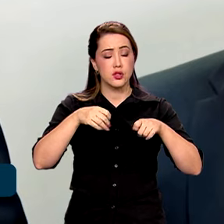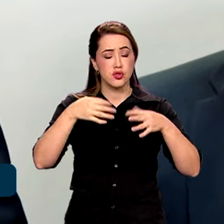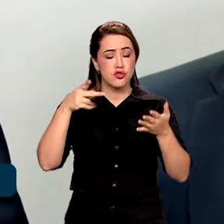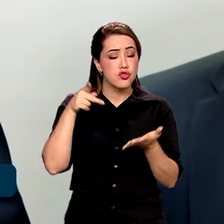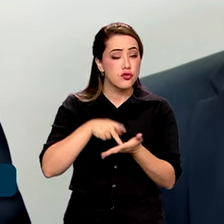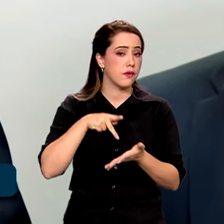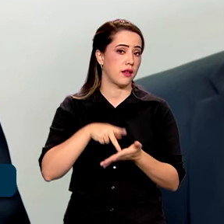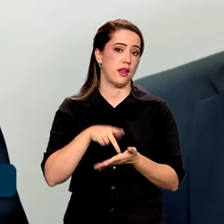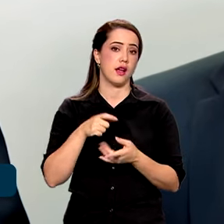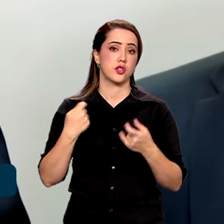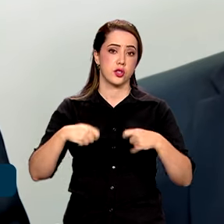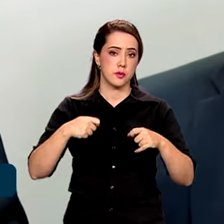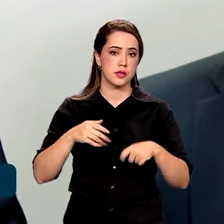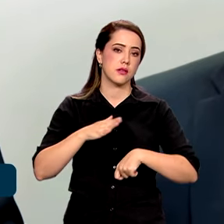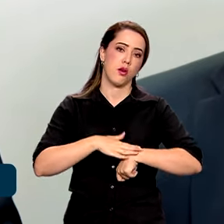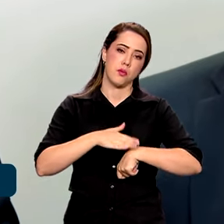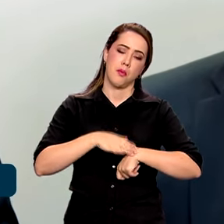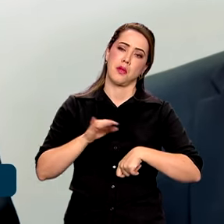ser aproveitado.